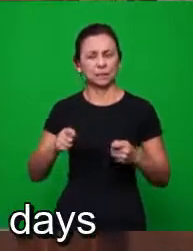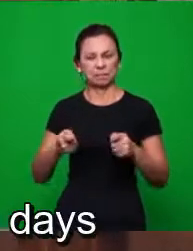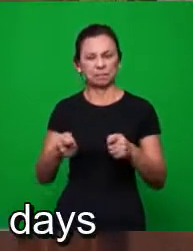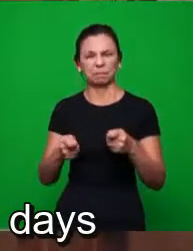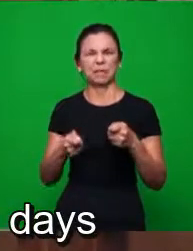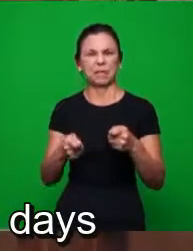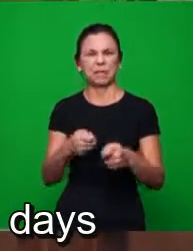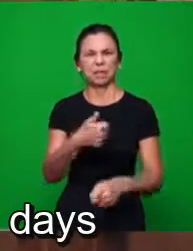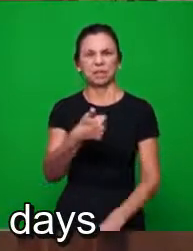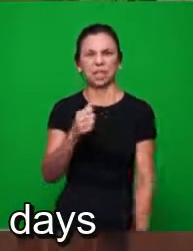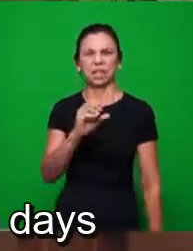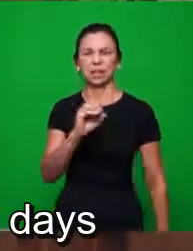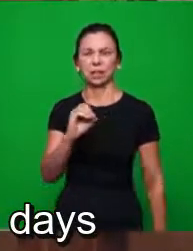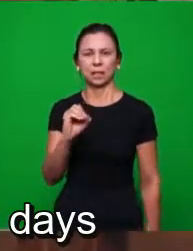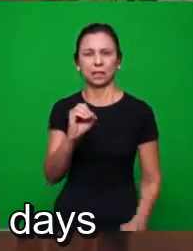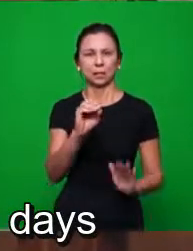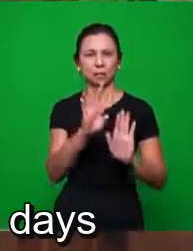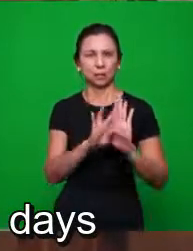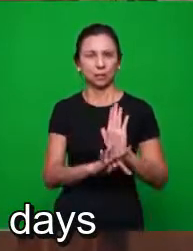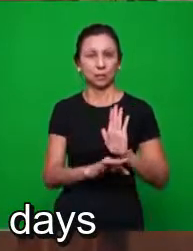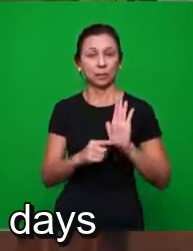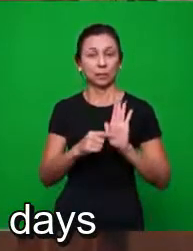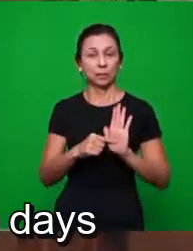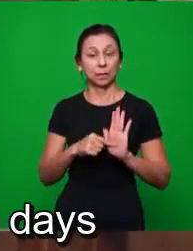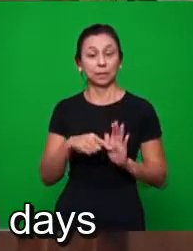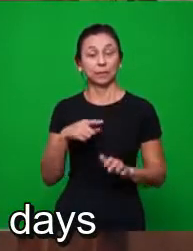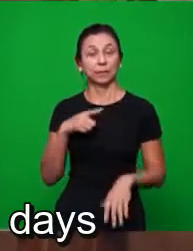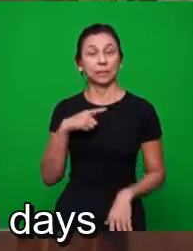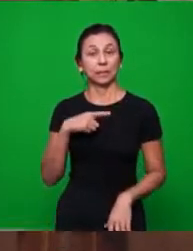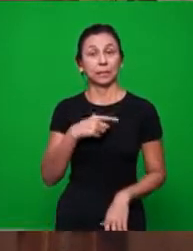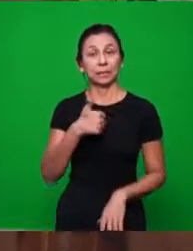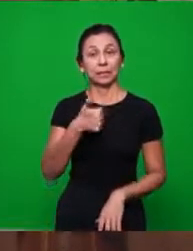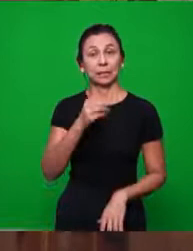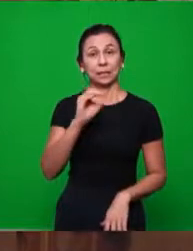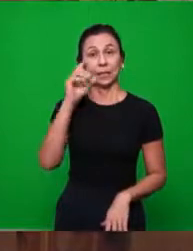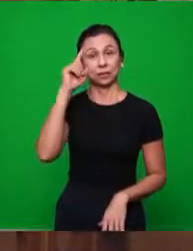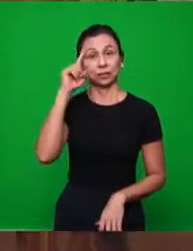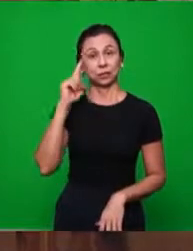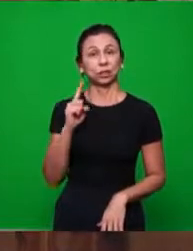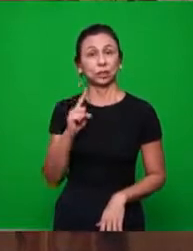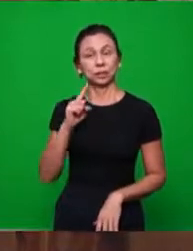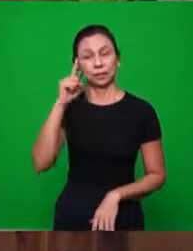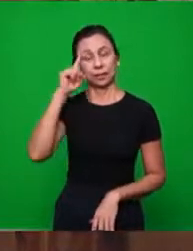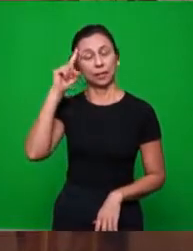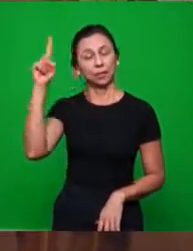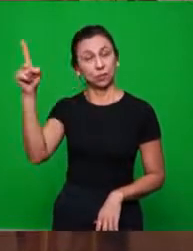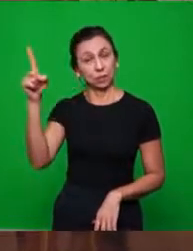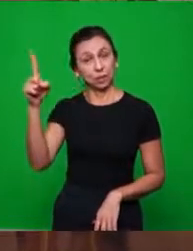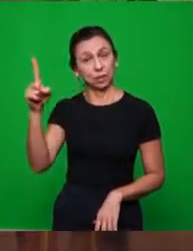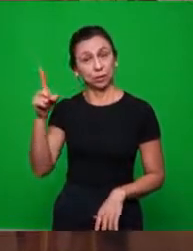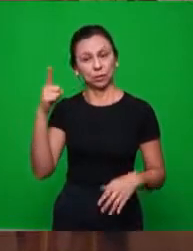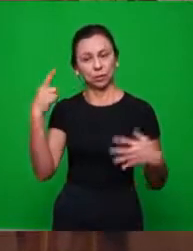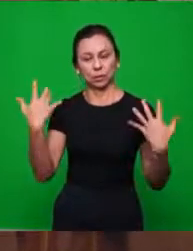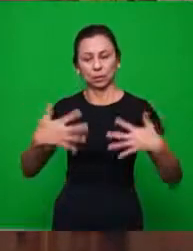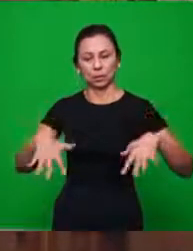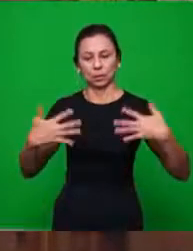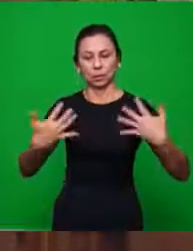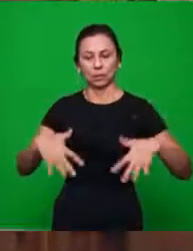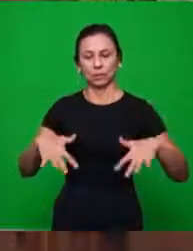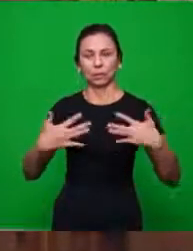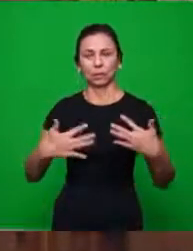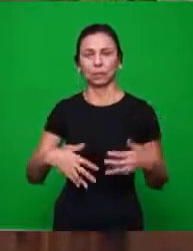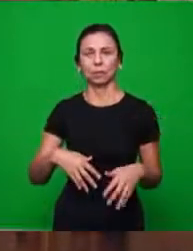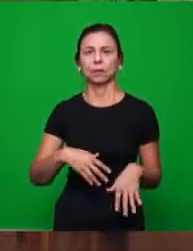perseguição. Diz o texto e tereis uma tribulação de dez dias. Dez dias são dez períodos que